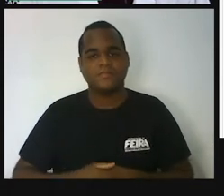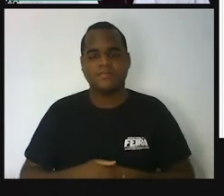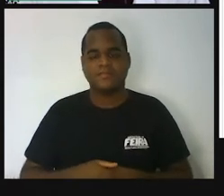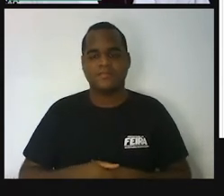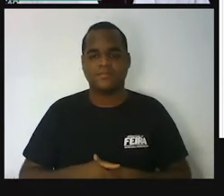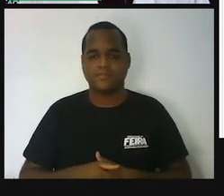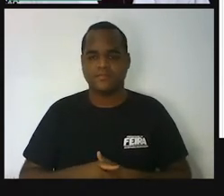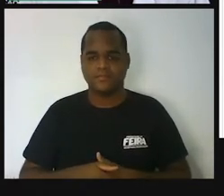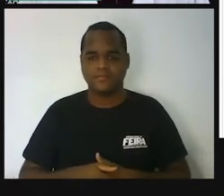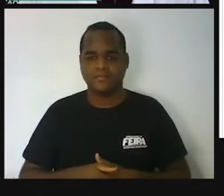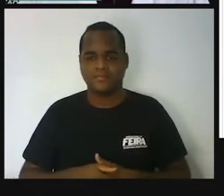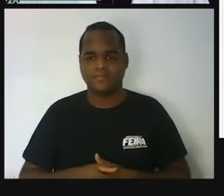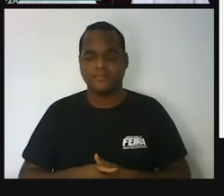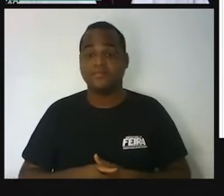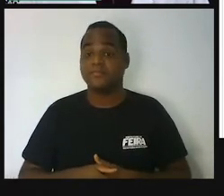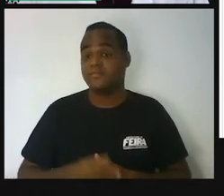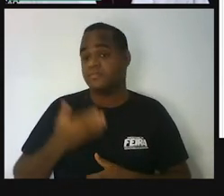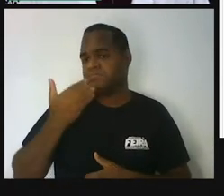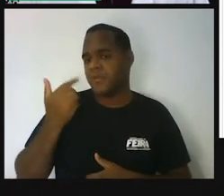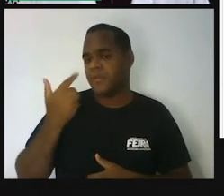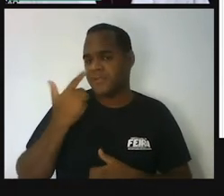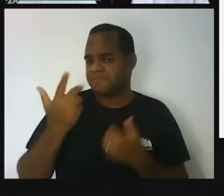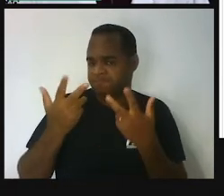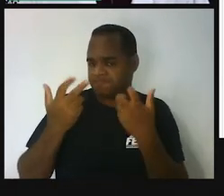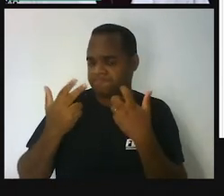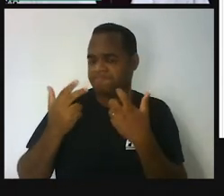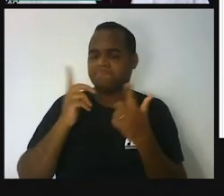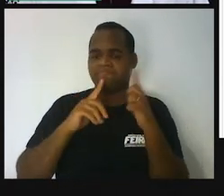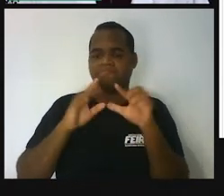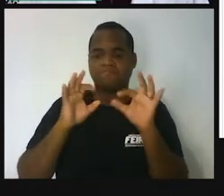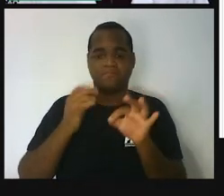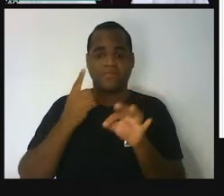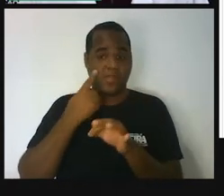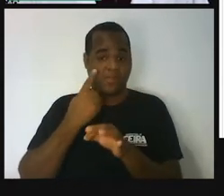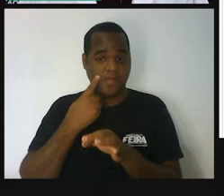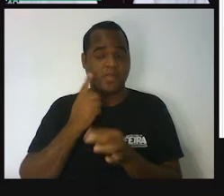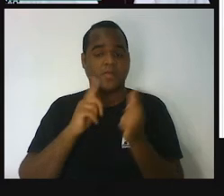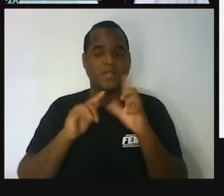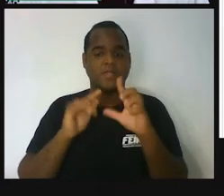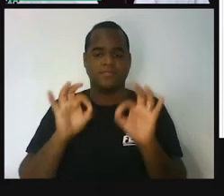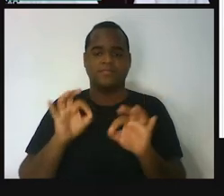E aí fica melhor para você perceber, para você conseguir ver.